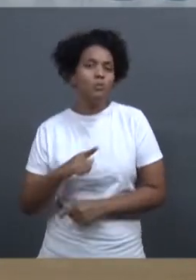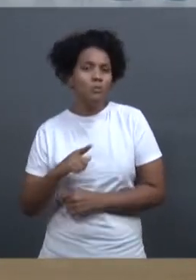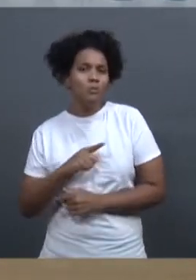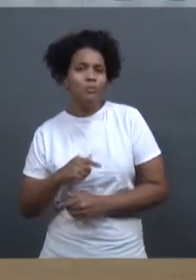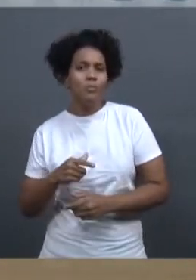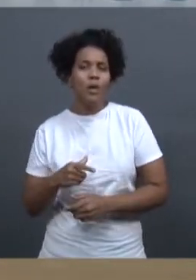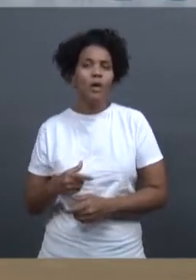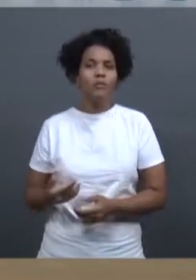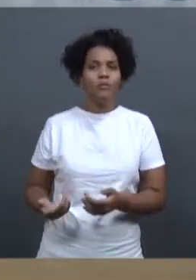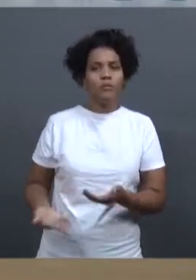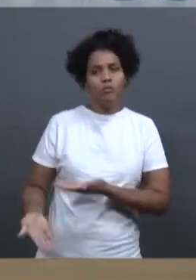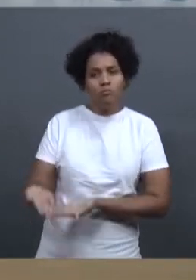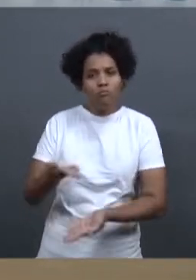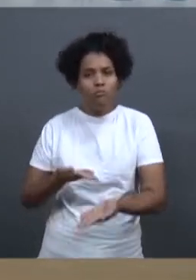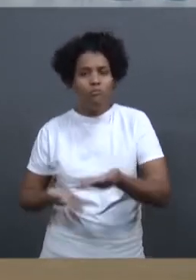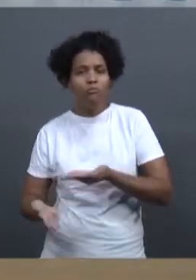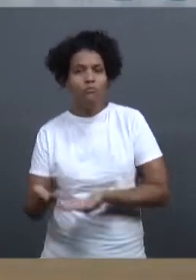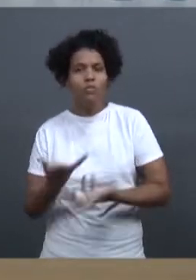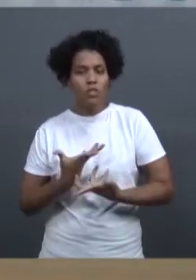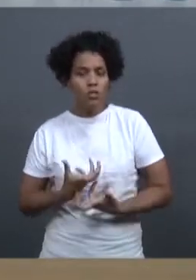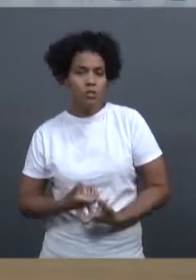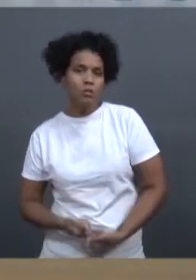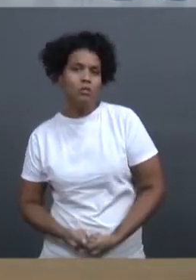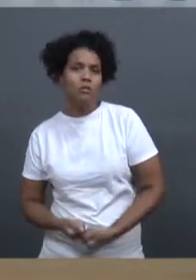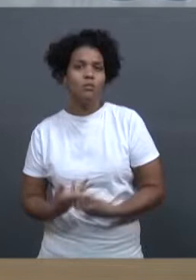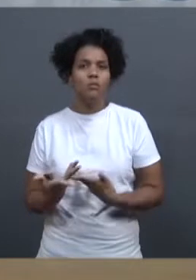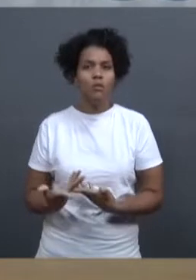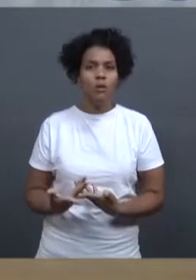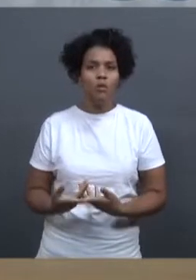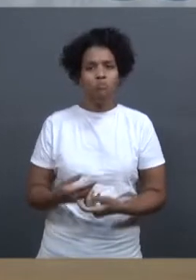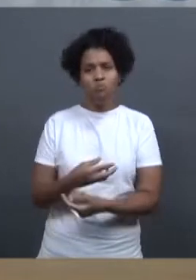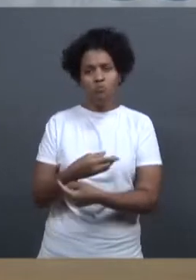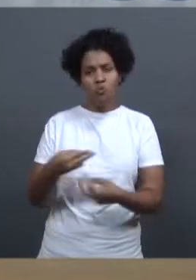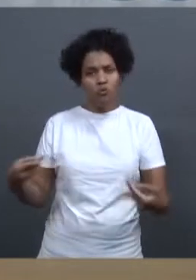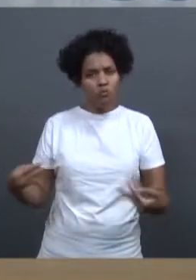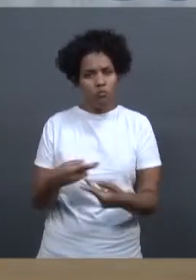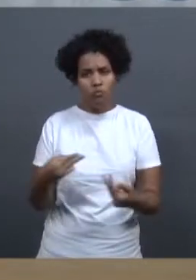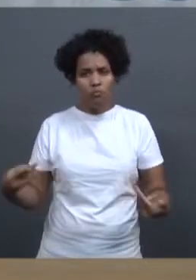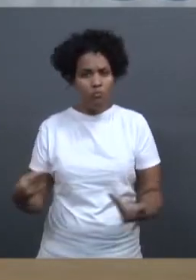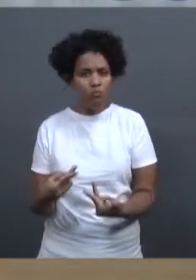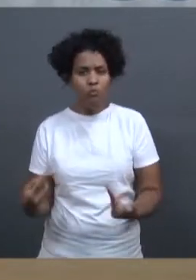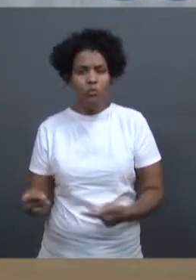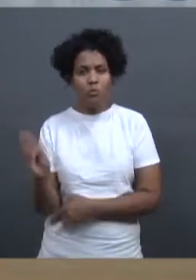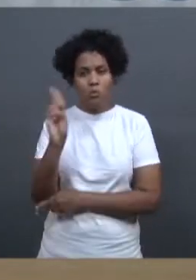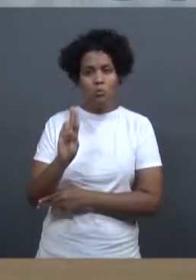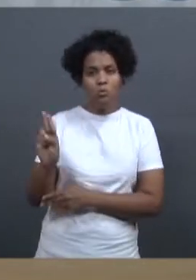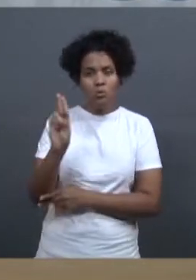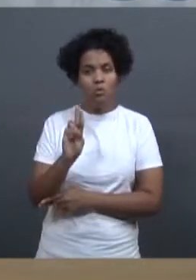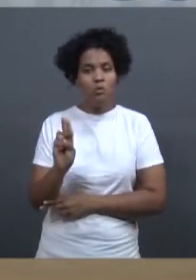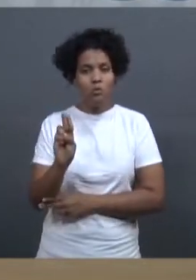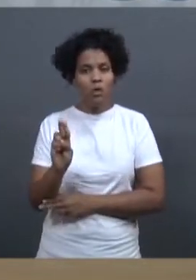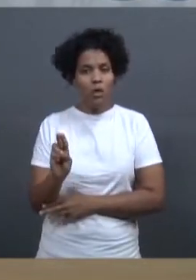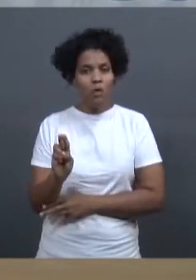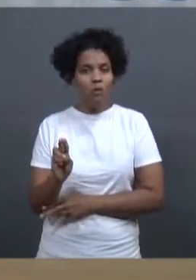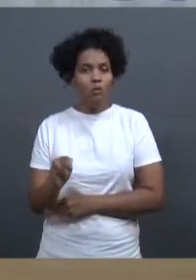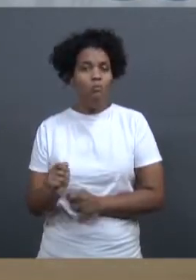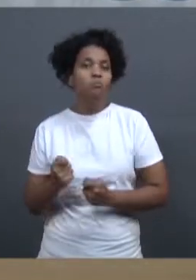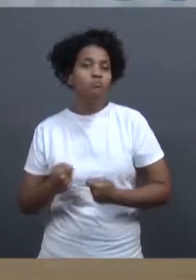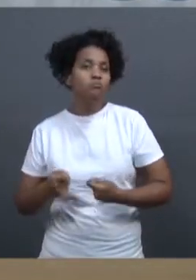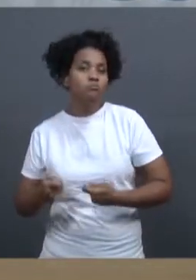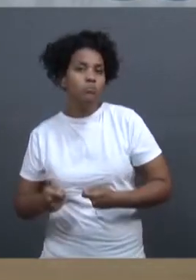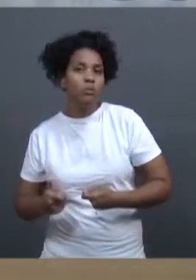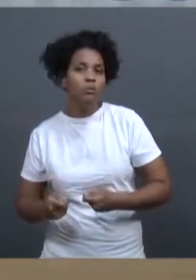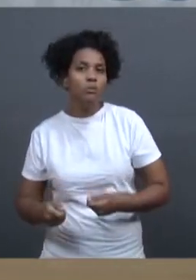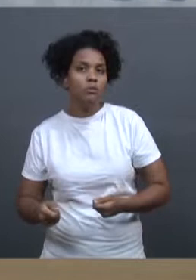processo de aquisição de bens e serviços na universidade, para poderem se adequar às novas